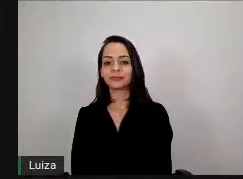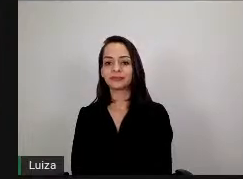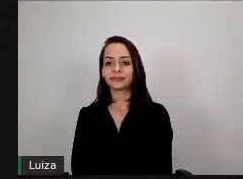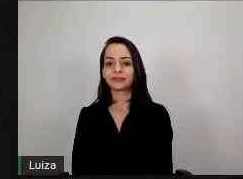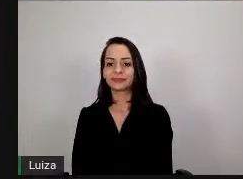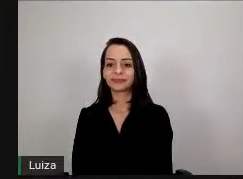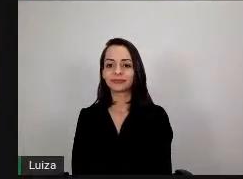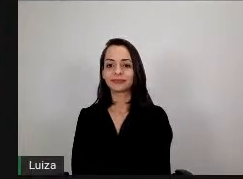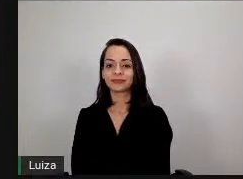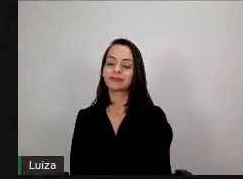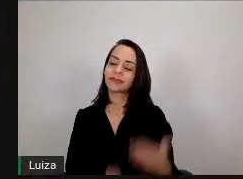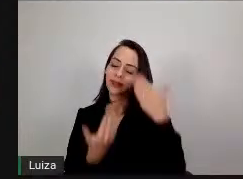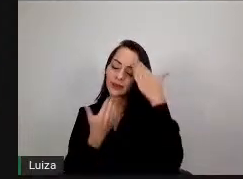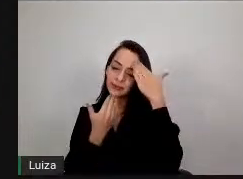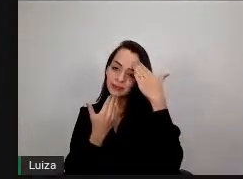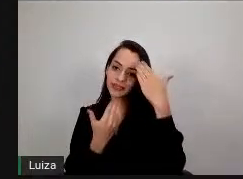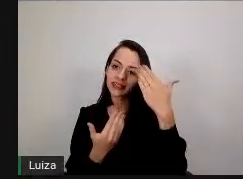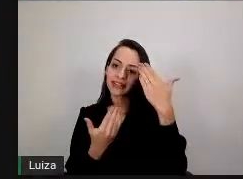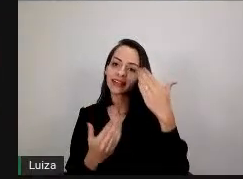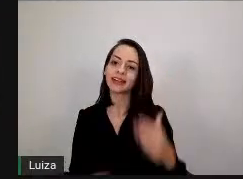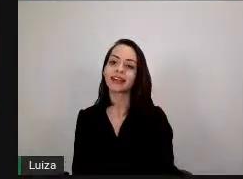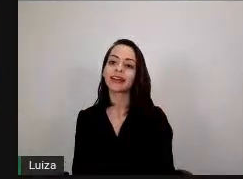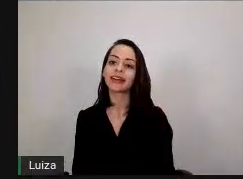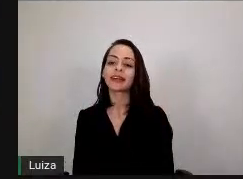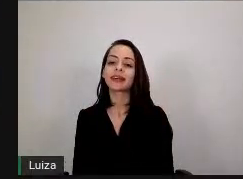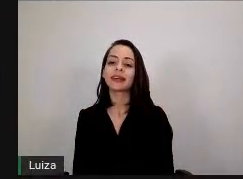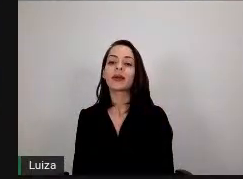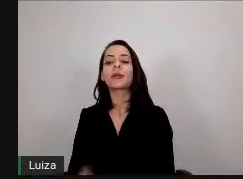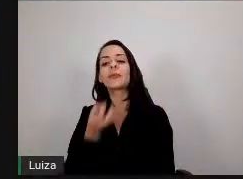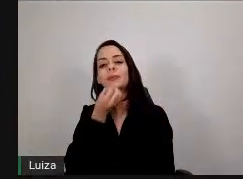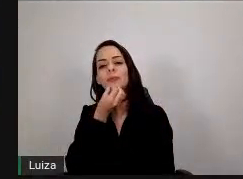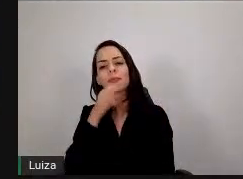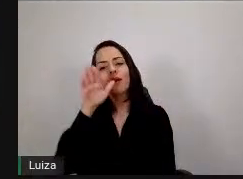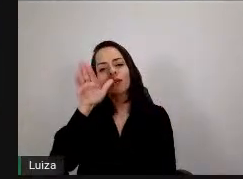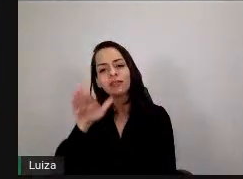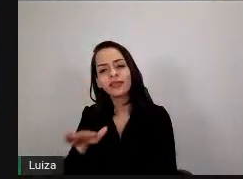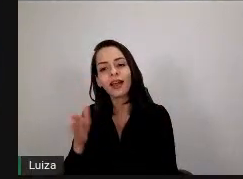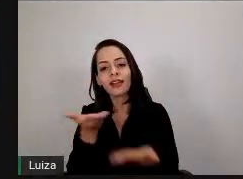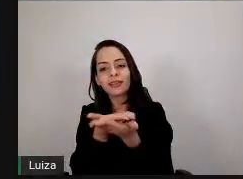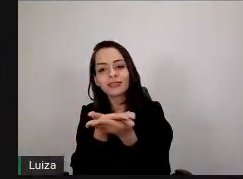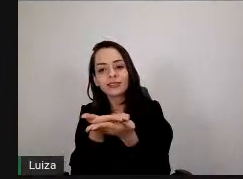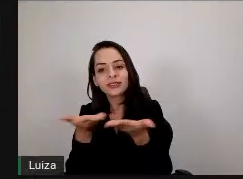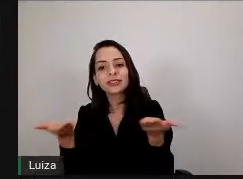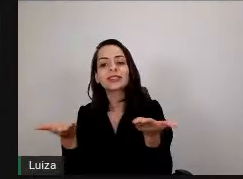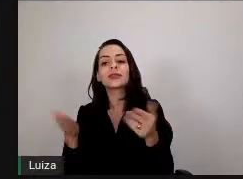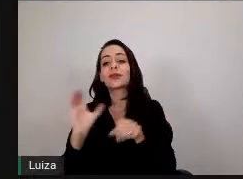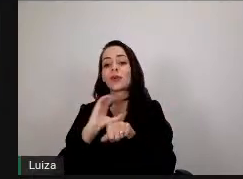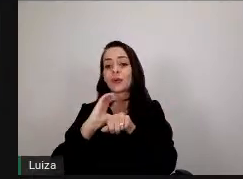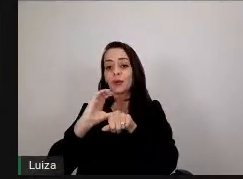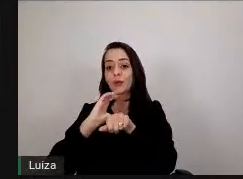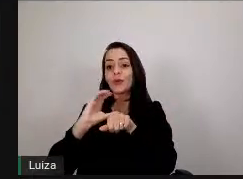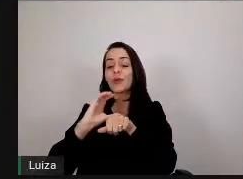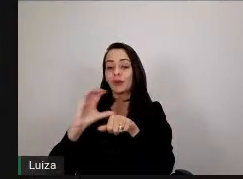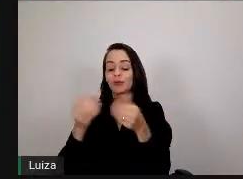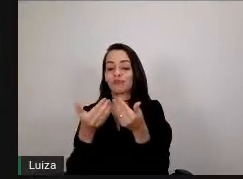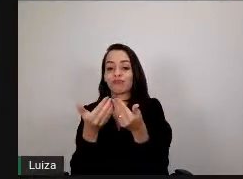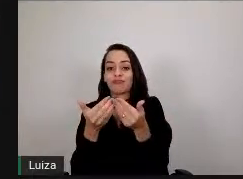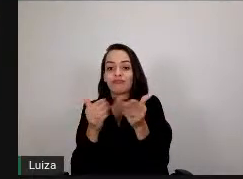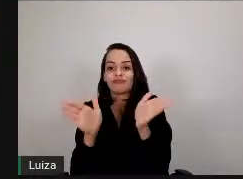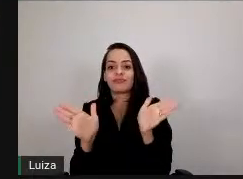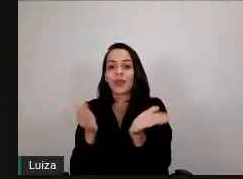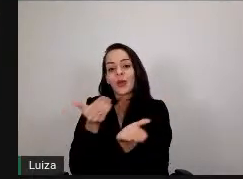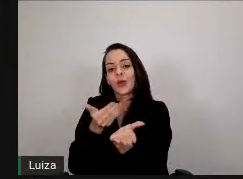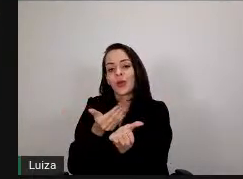Obrigada, Tiago. Boa tarde a todos e a todas presentes neste curso de formação, no lançamento do curso de